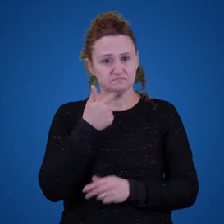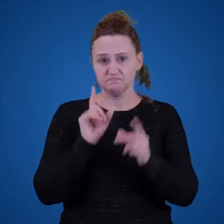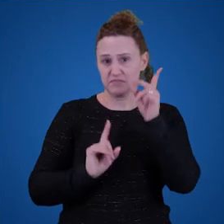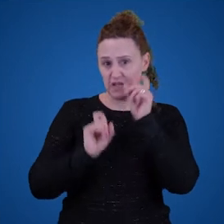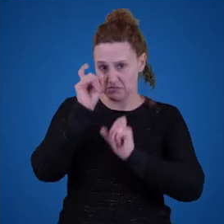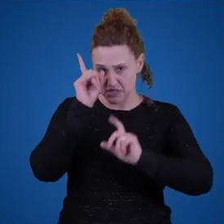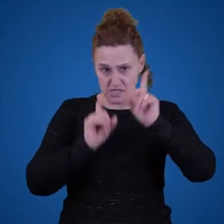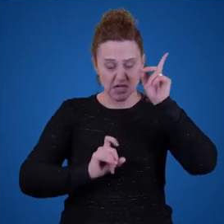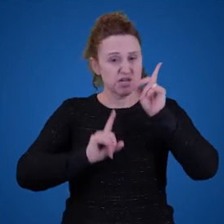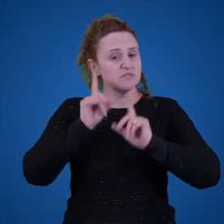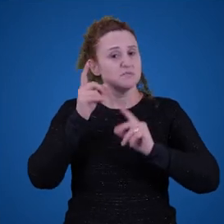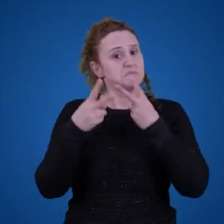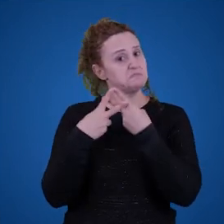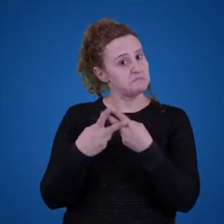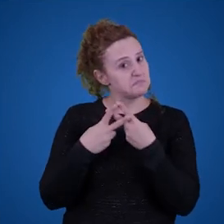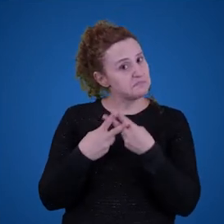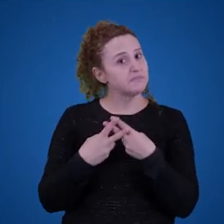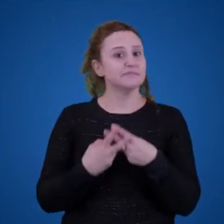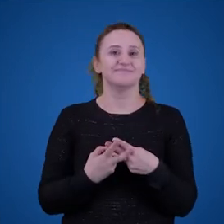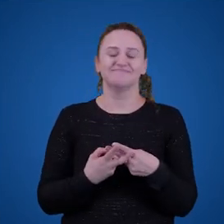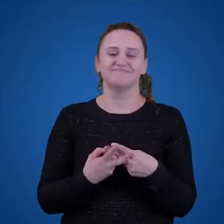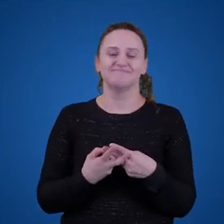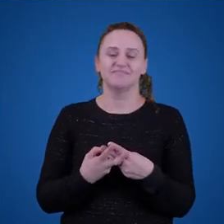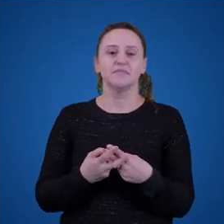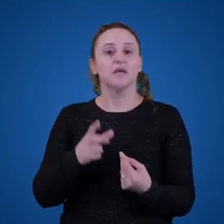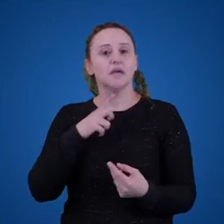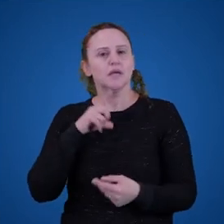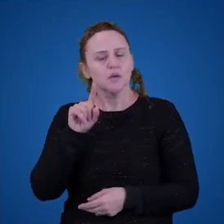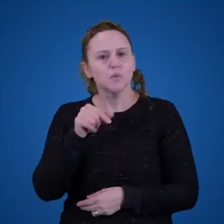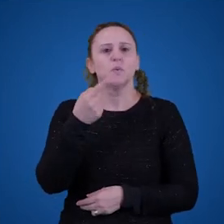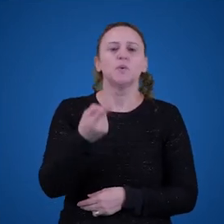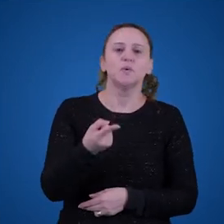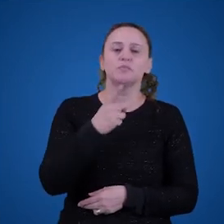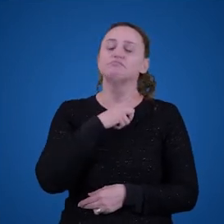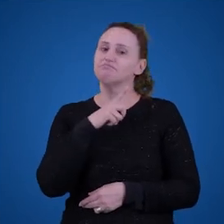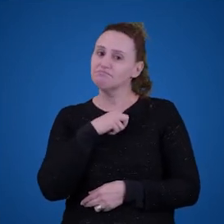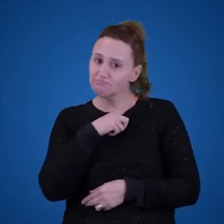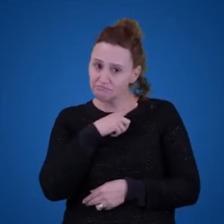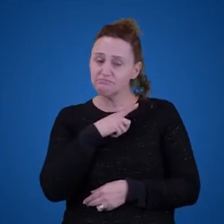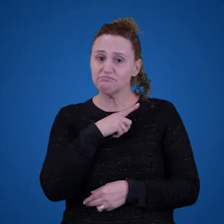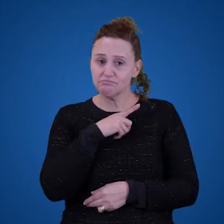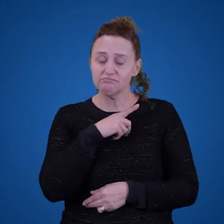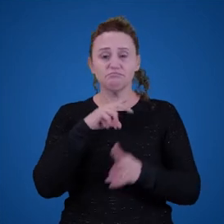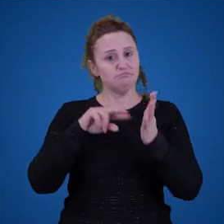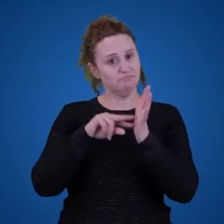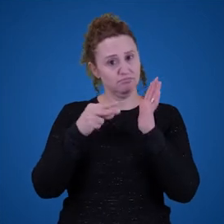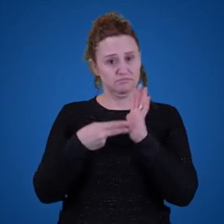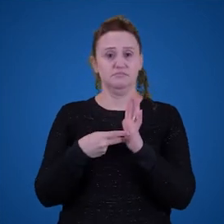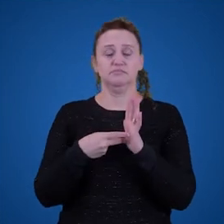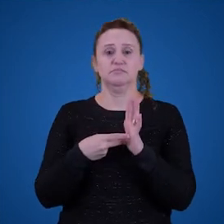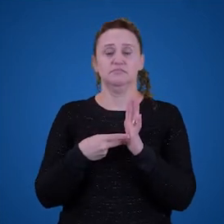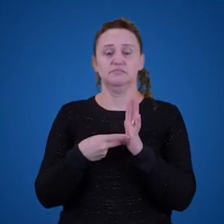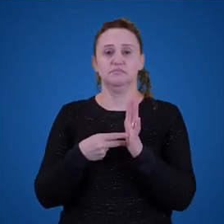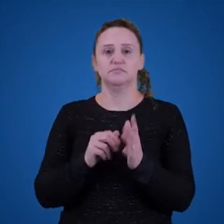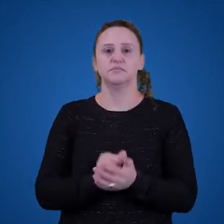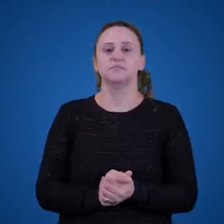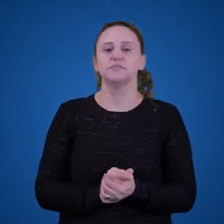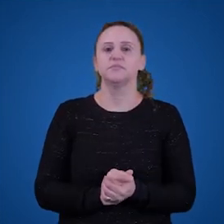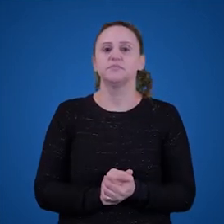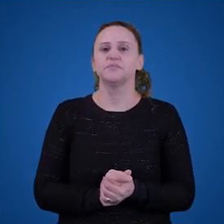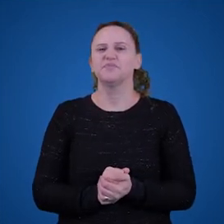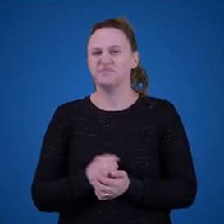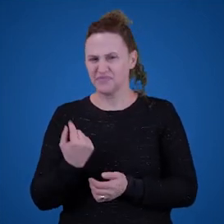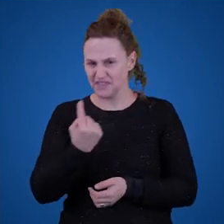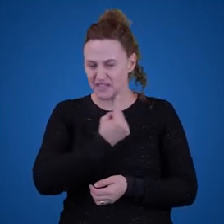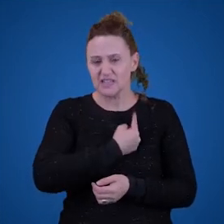paciência, as coisas são assim, e algumas outras vão ter significado, né? E, para que algo